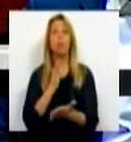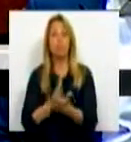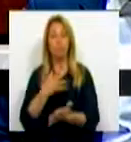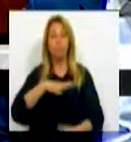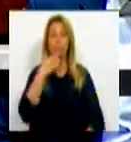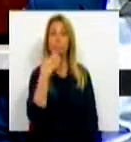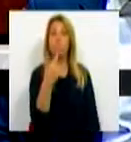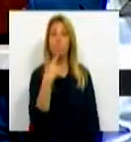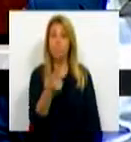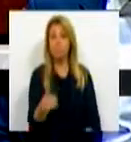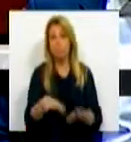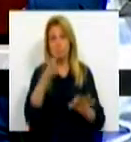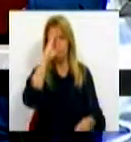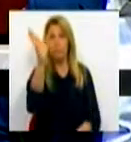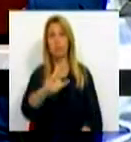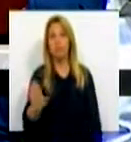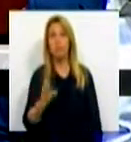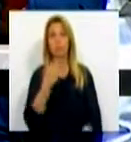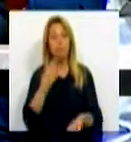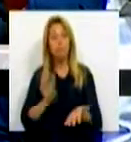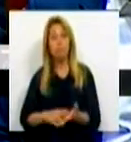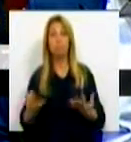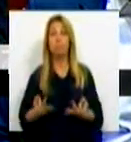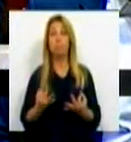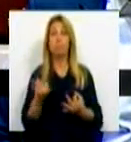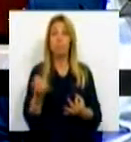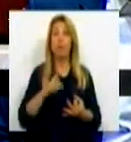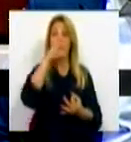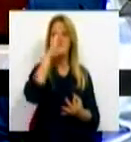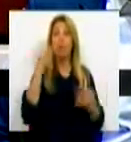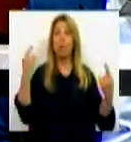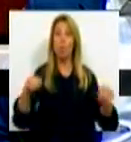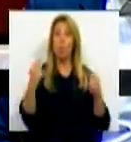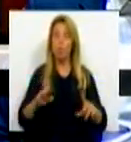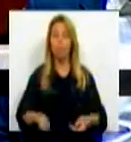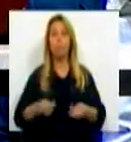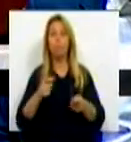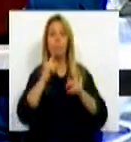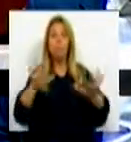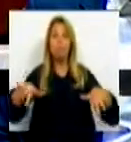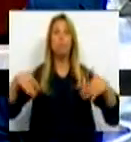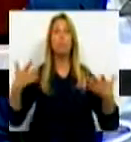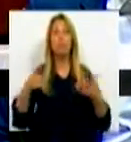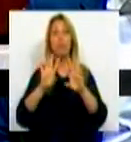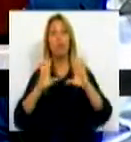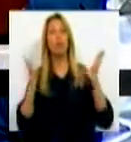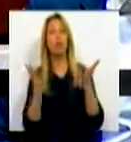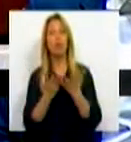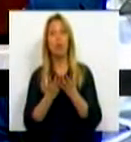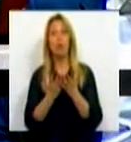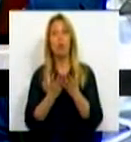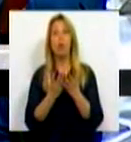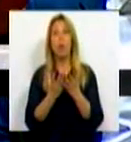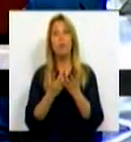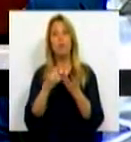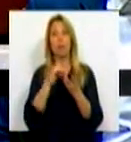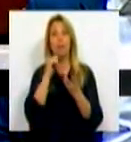como sabe, e é verdade que existiu em anteriores governos, uma aposta na possível universalização que não foi alcançada